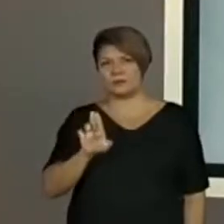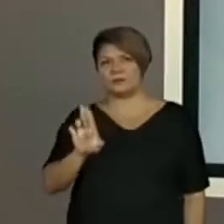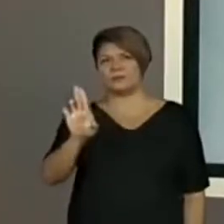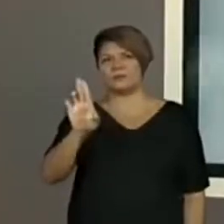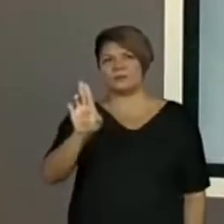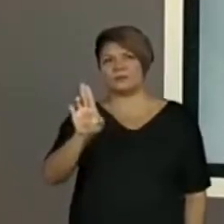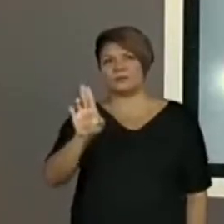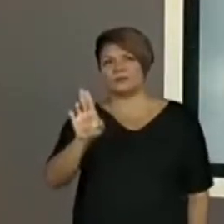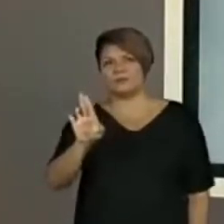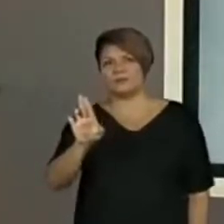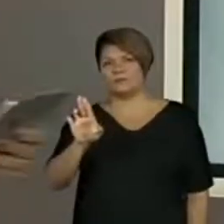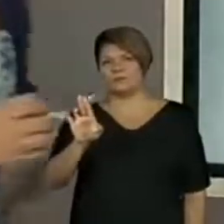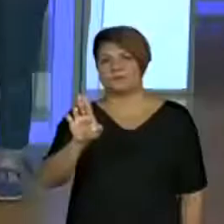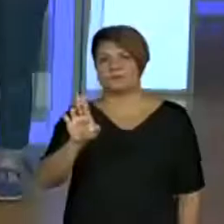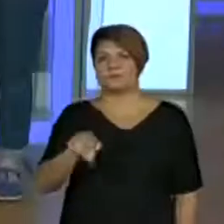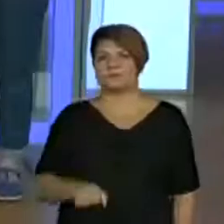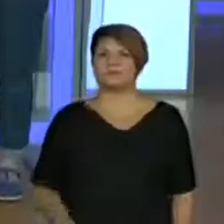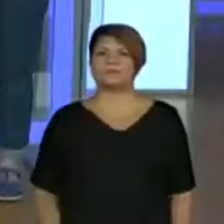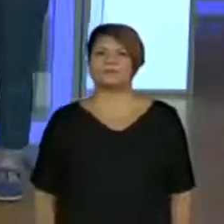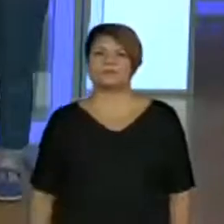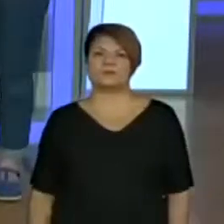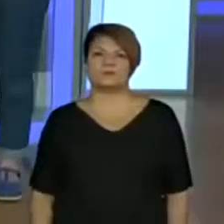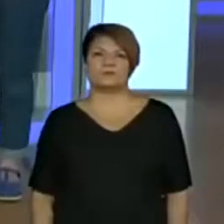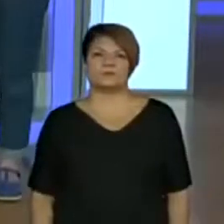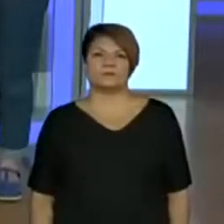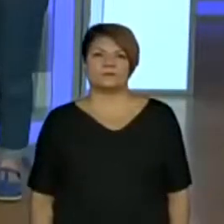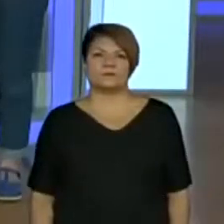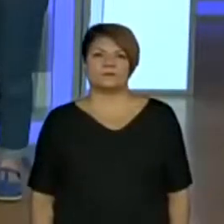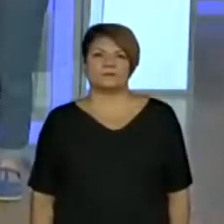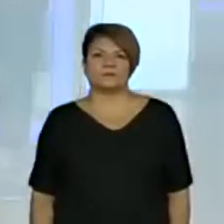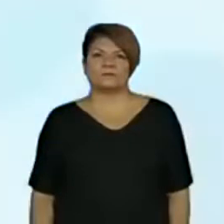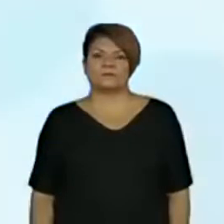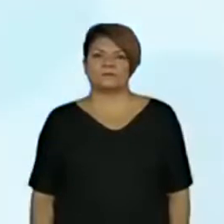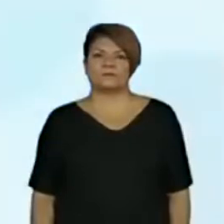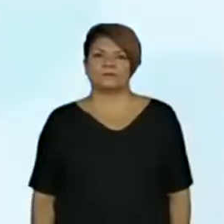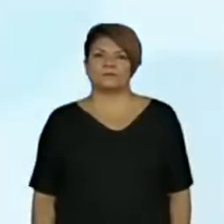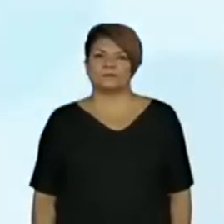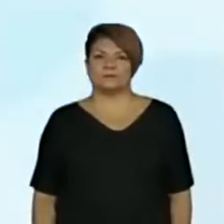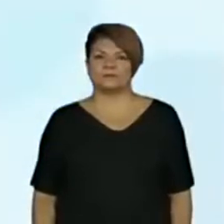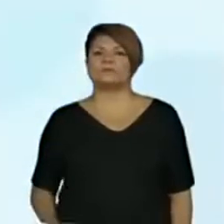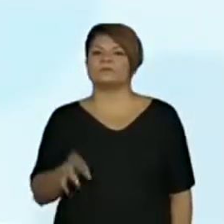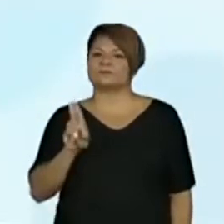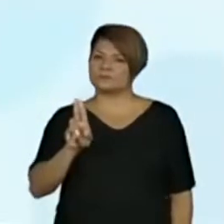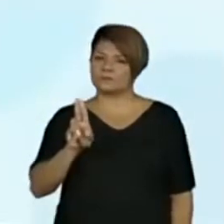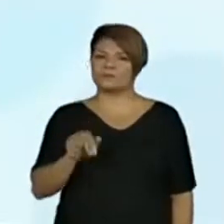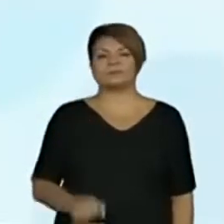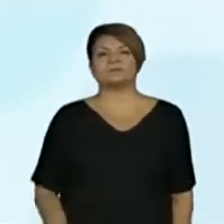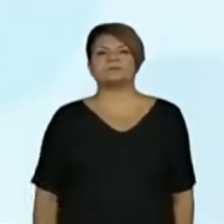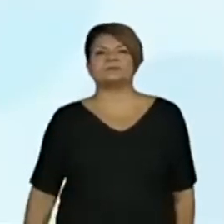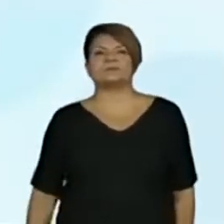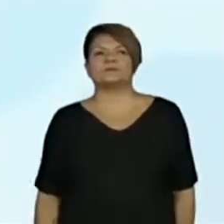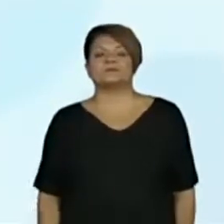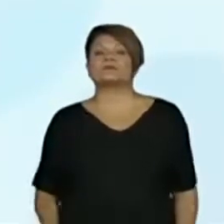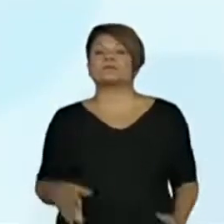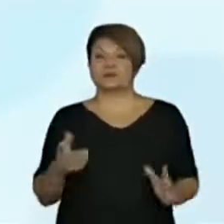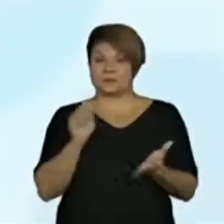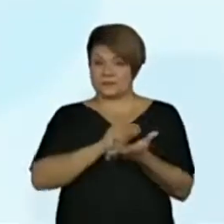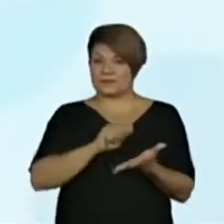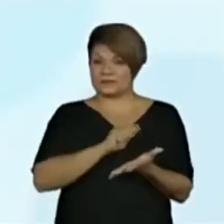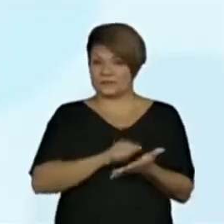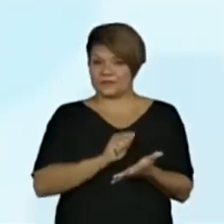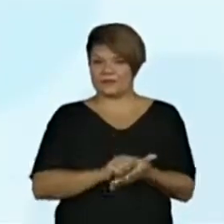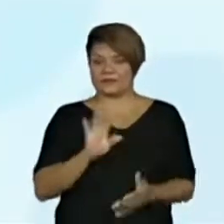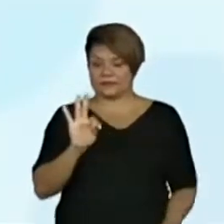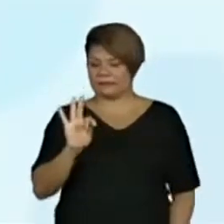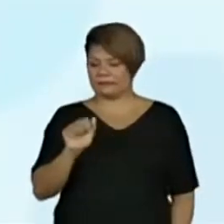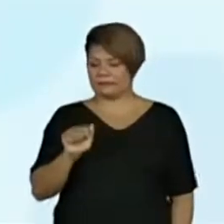finalzinho? A gente pensa e coloca U. E para escrever Tadeu, a gente